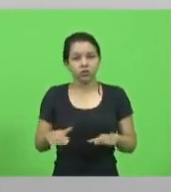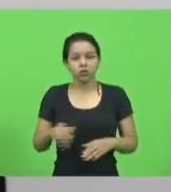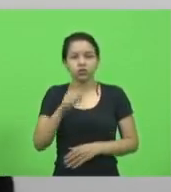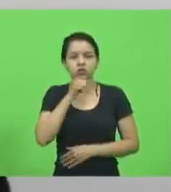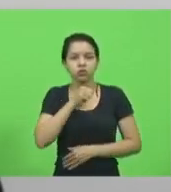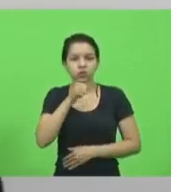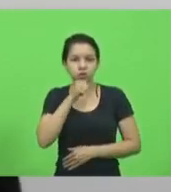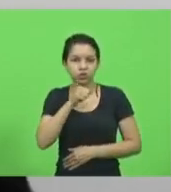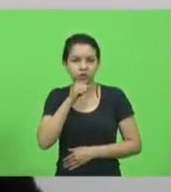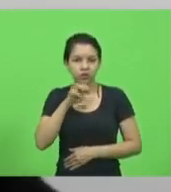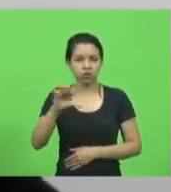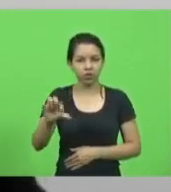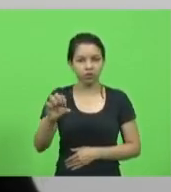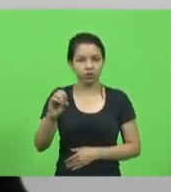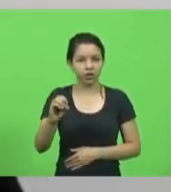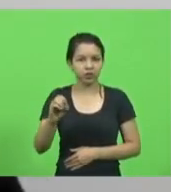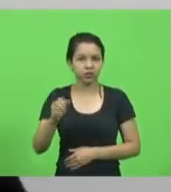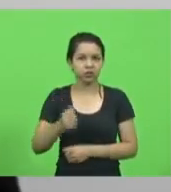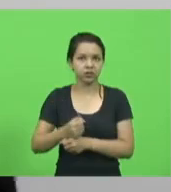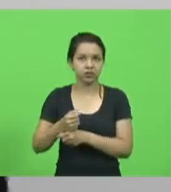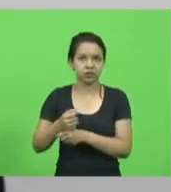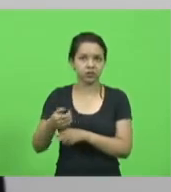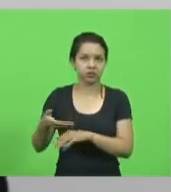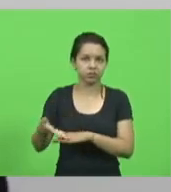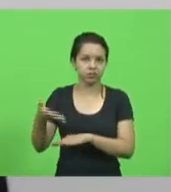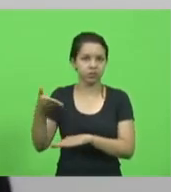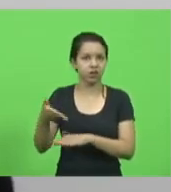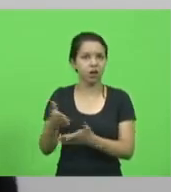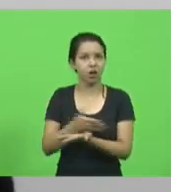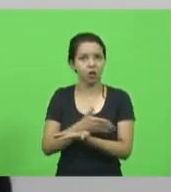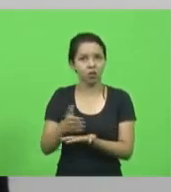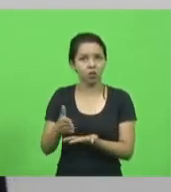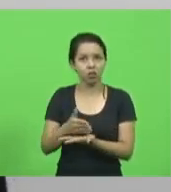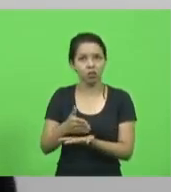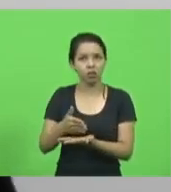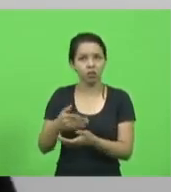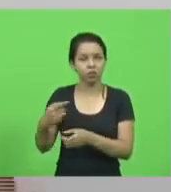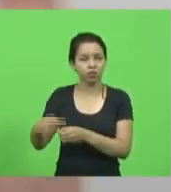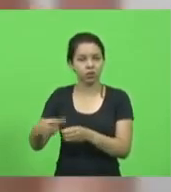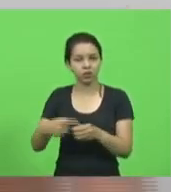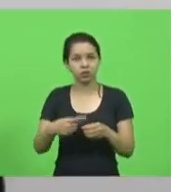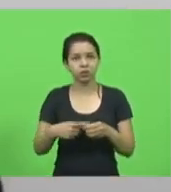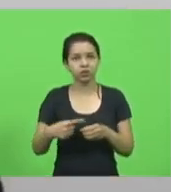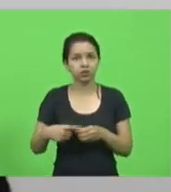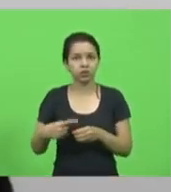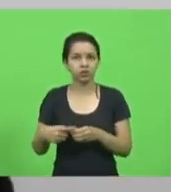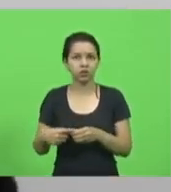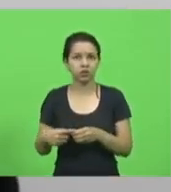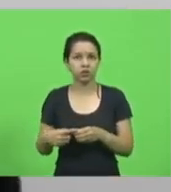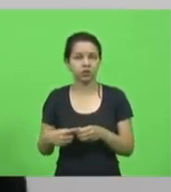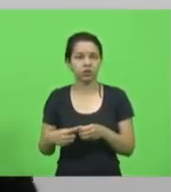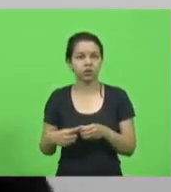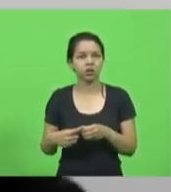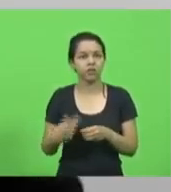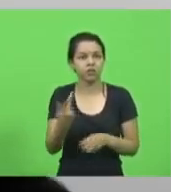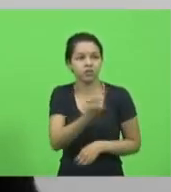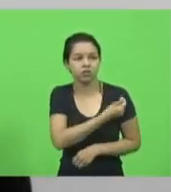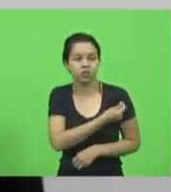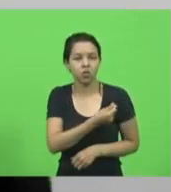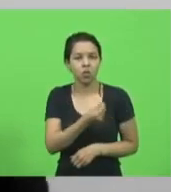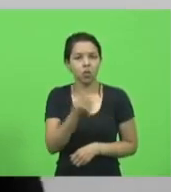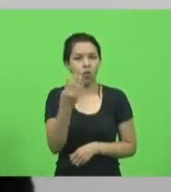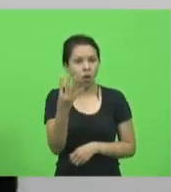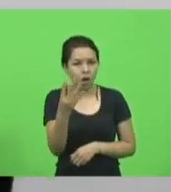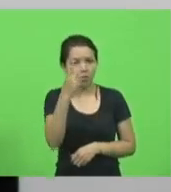com mais de 90 anos. Então, teve dias que o município de 70 mil habitantes vacinou apenas quatro pessoas. Então, tem que